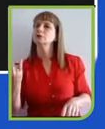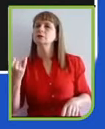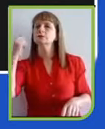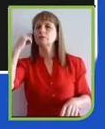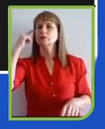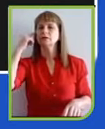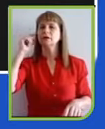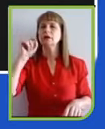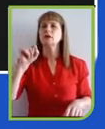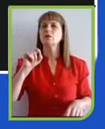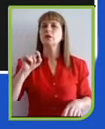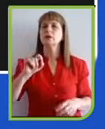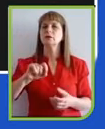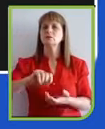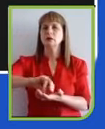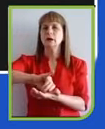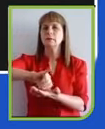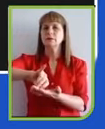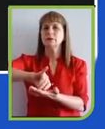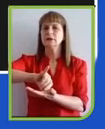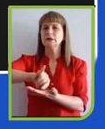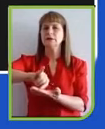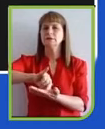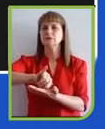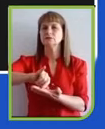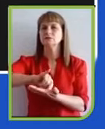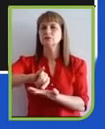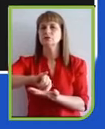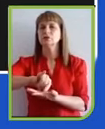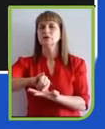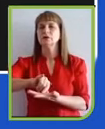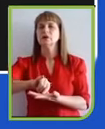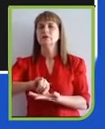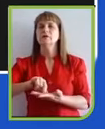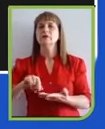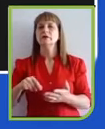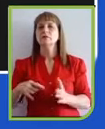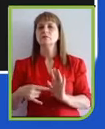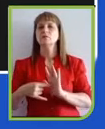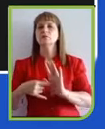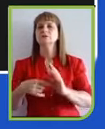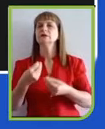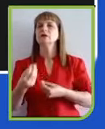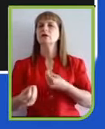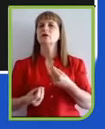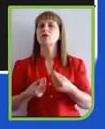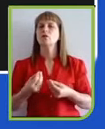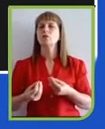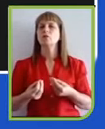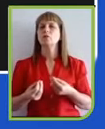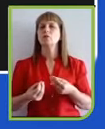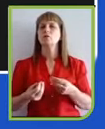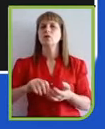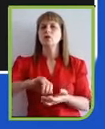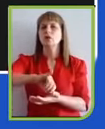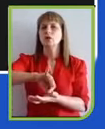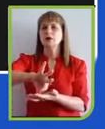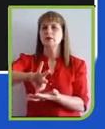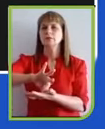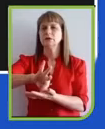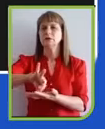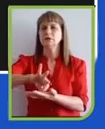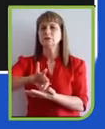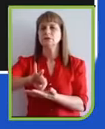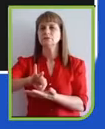capitalismo vai no sentido de nomeá-lo como capitalismo de stakeholder. Então, não mais